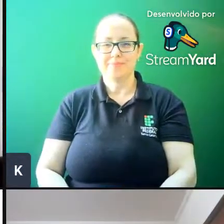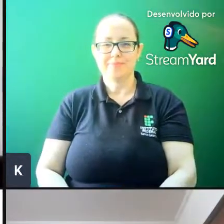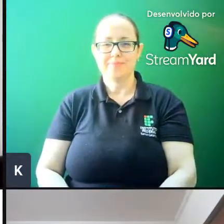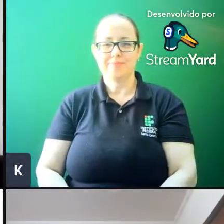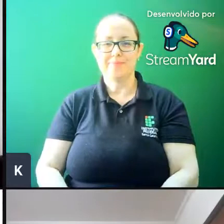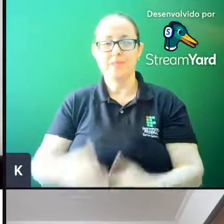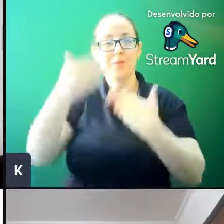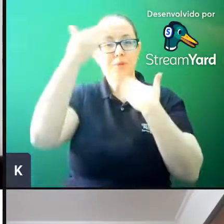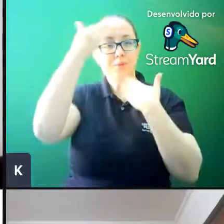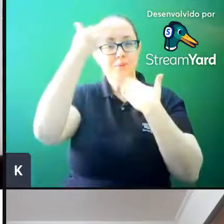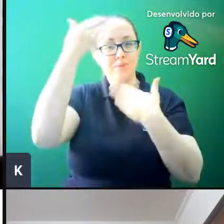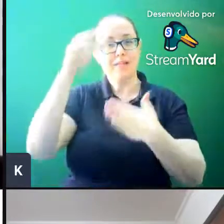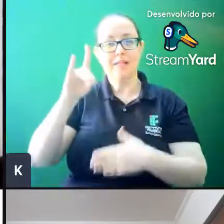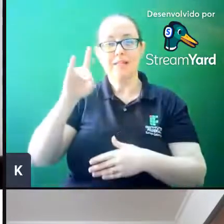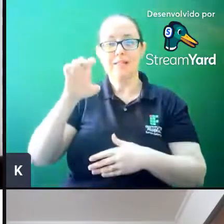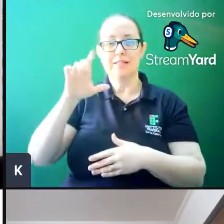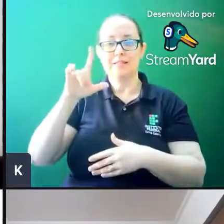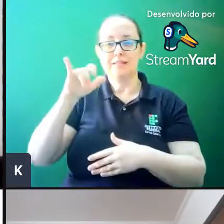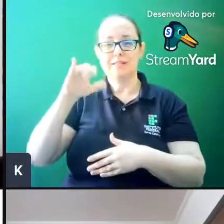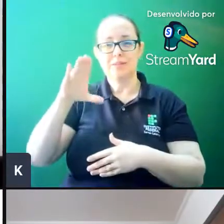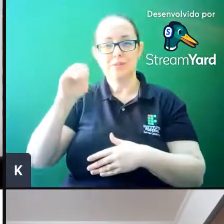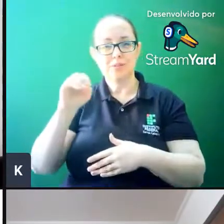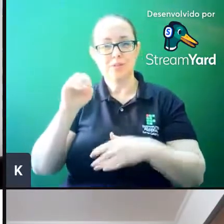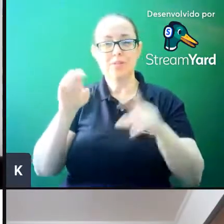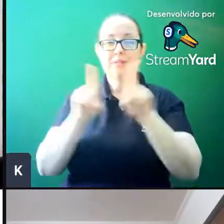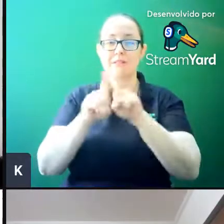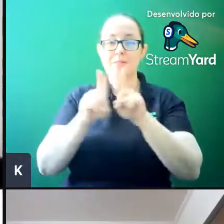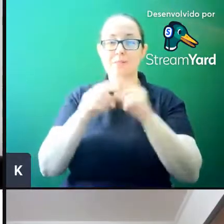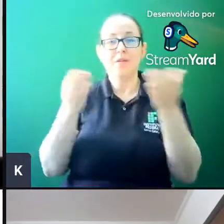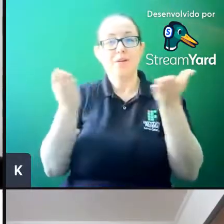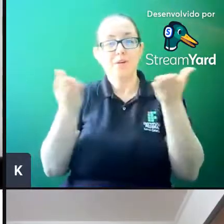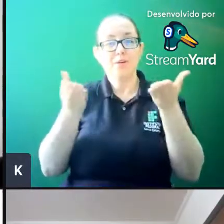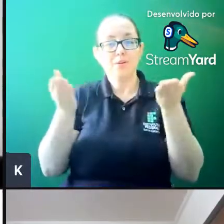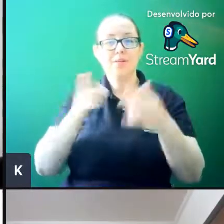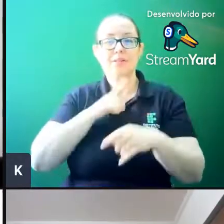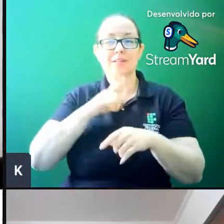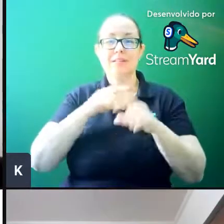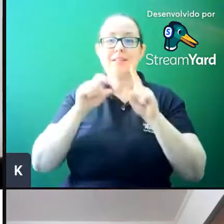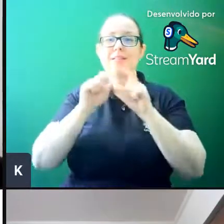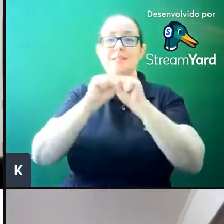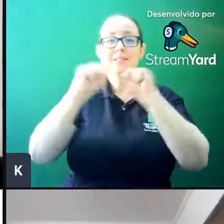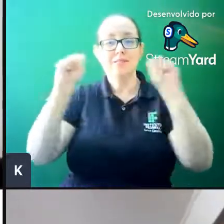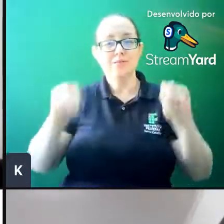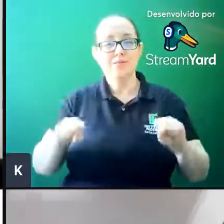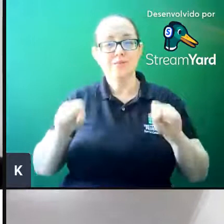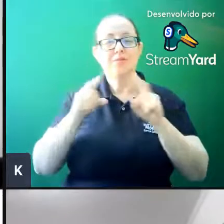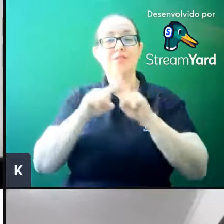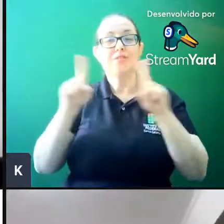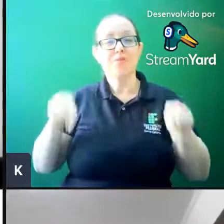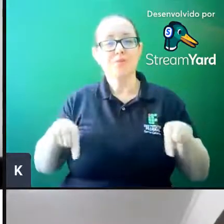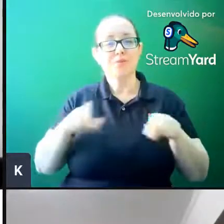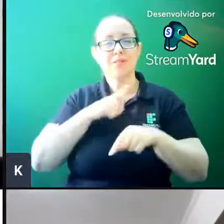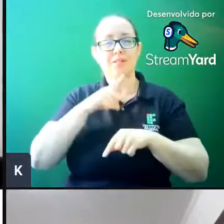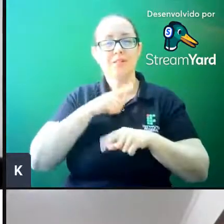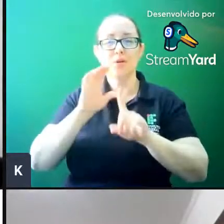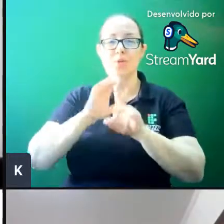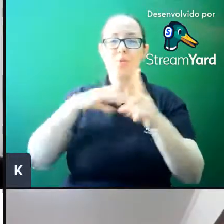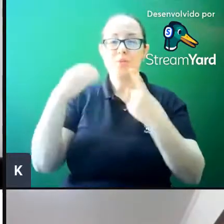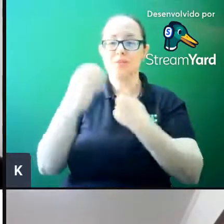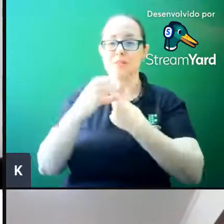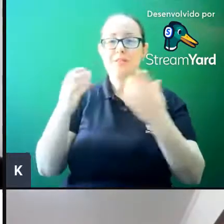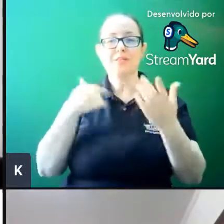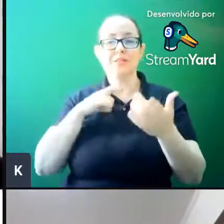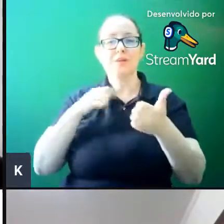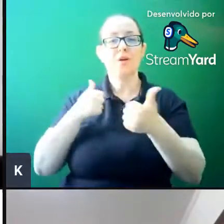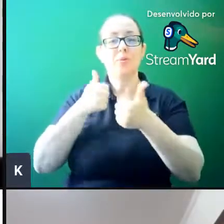Obrigada, Adélcio, pela sua fala. E destacamos a presença dos servidores do IFSC, estudantes e comunidade, que estão nos acompanhando ao